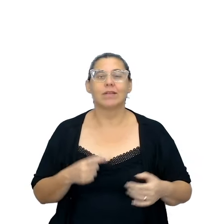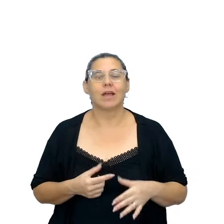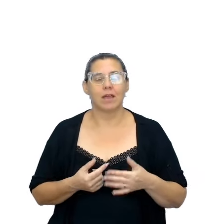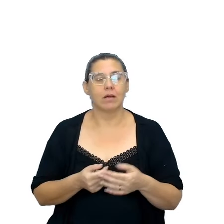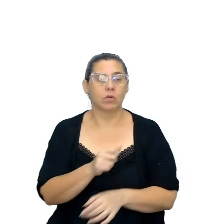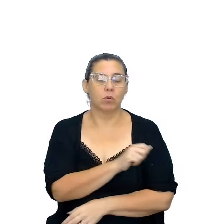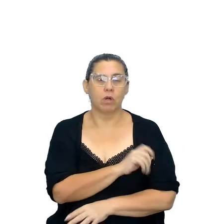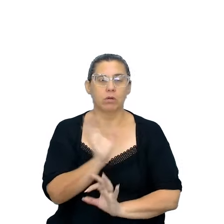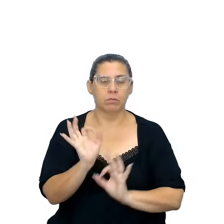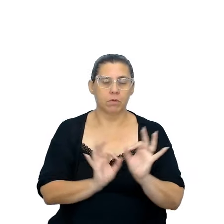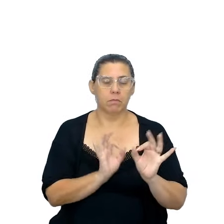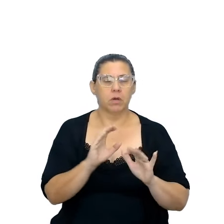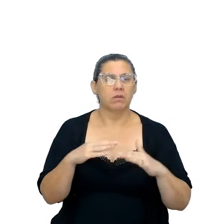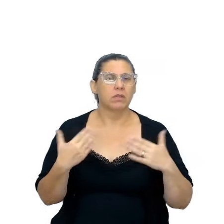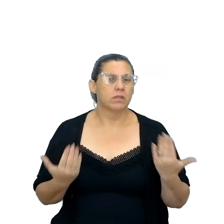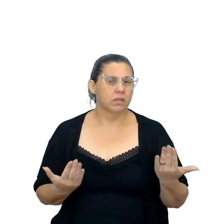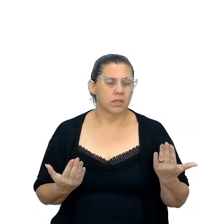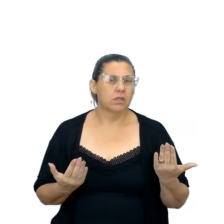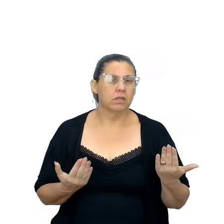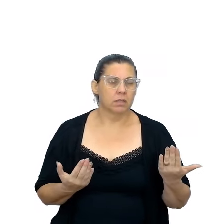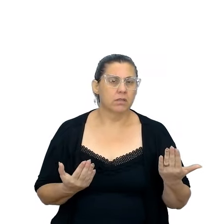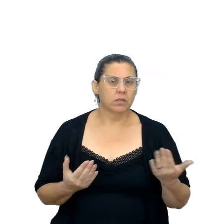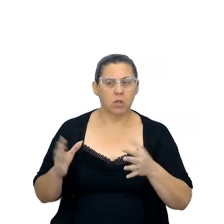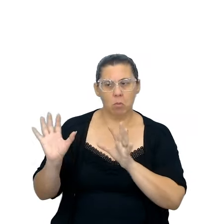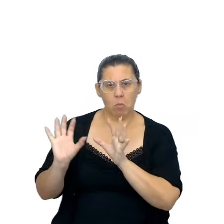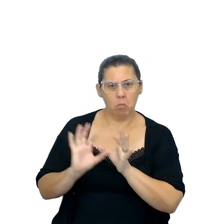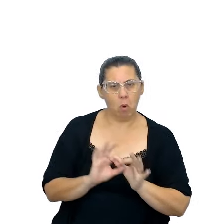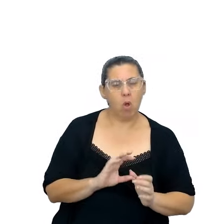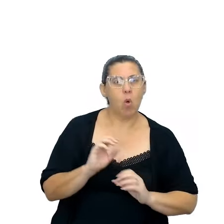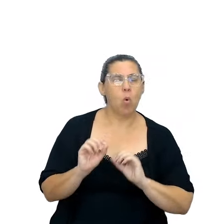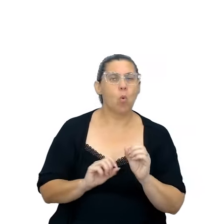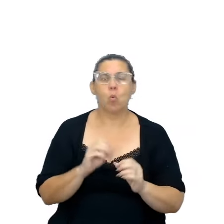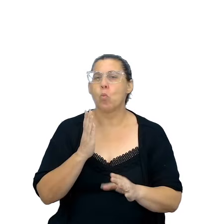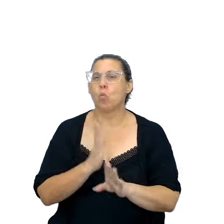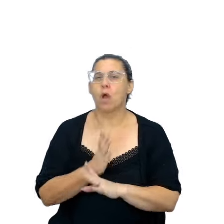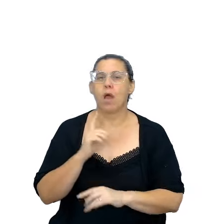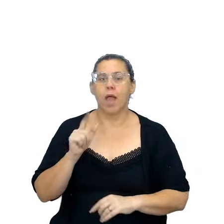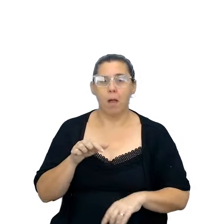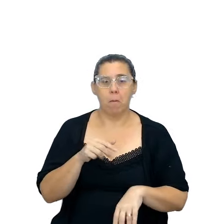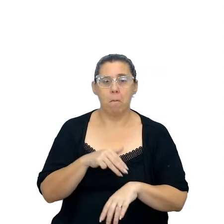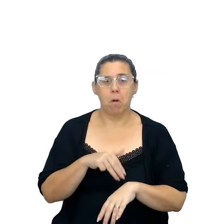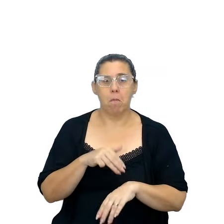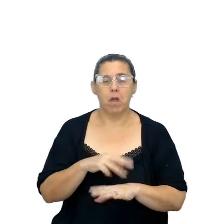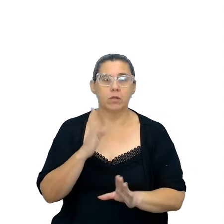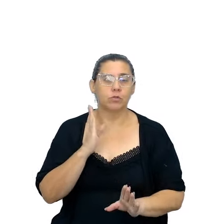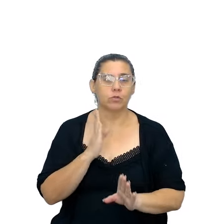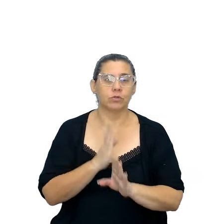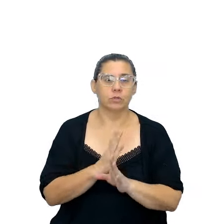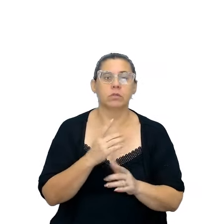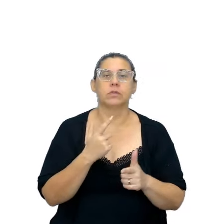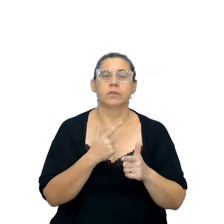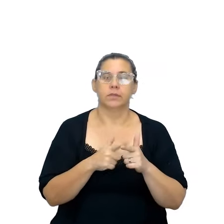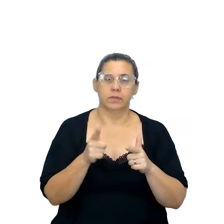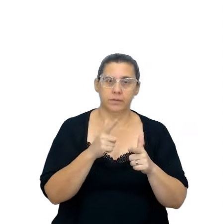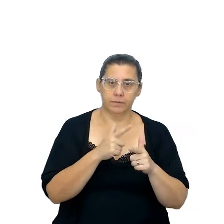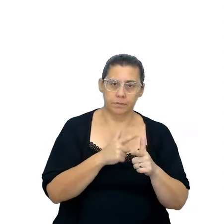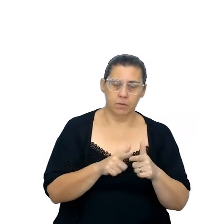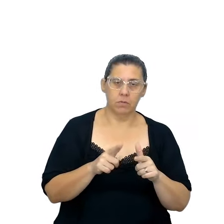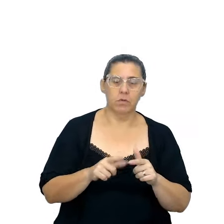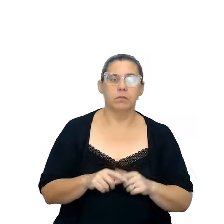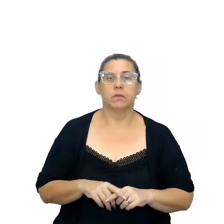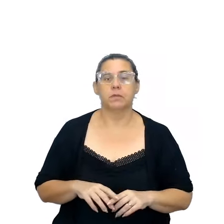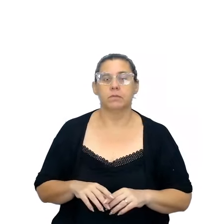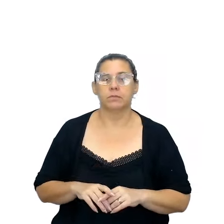pelos estudantes. Então, aqui, dando um conceito do que é descoberta, é o momento da identificação de um problema ou do desafio